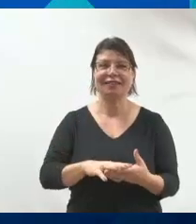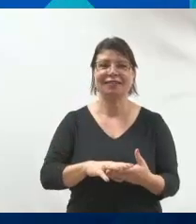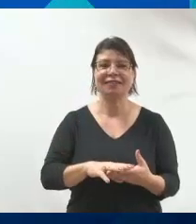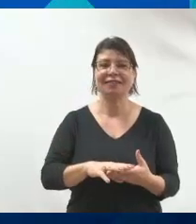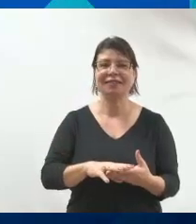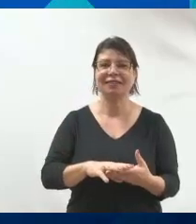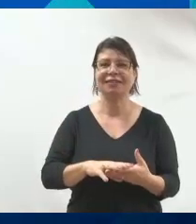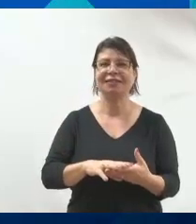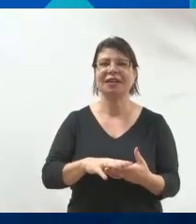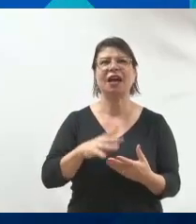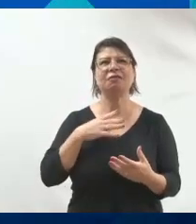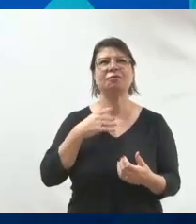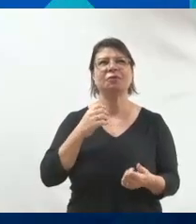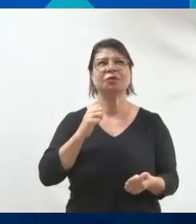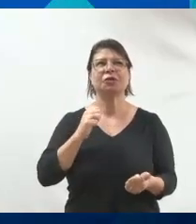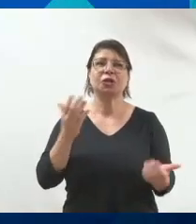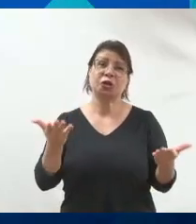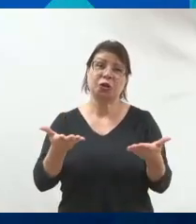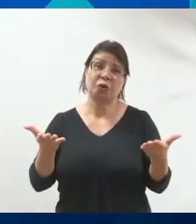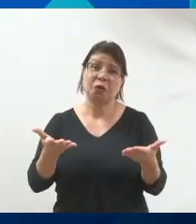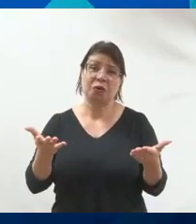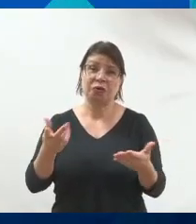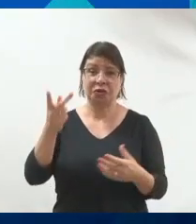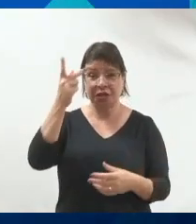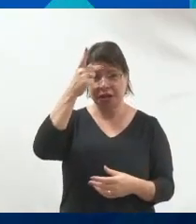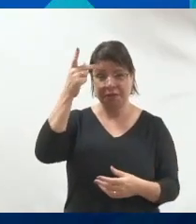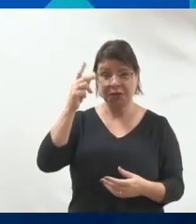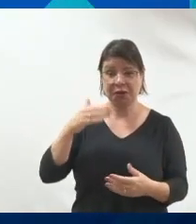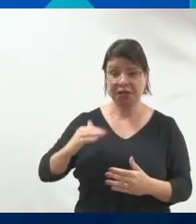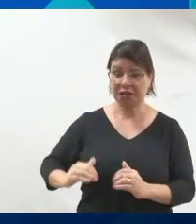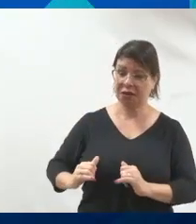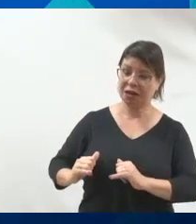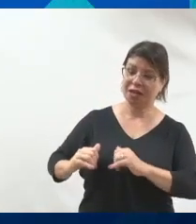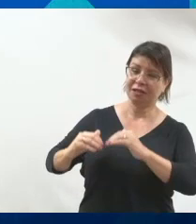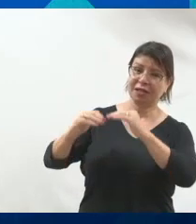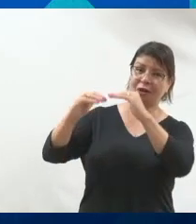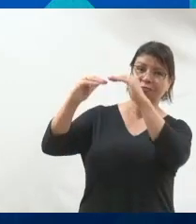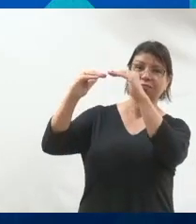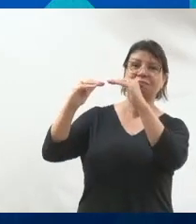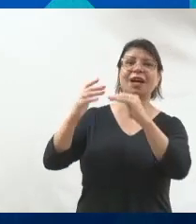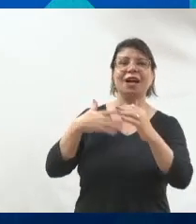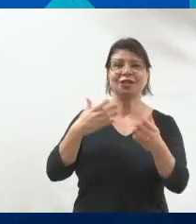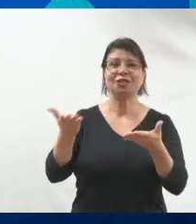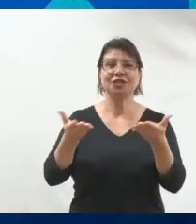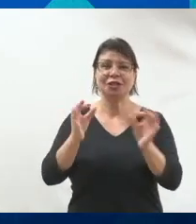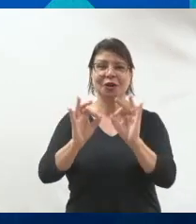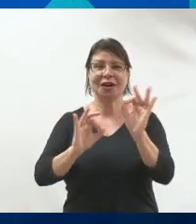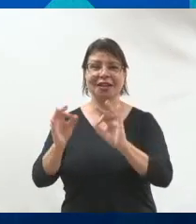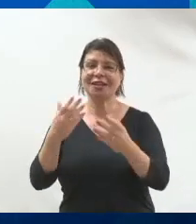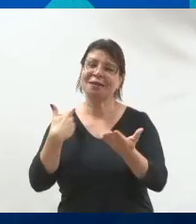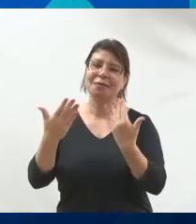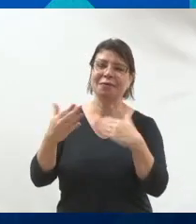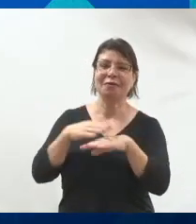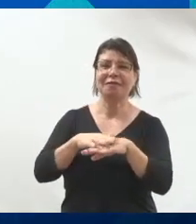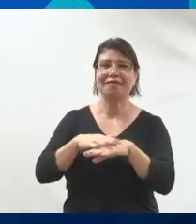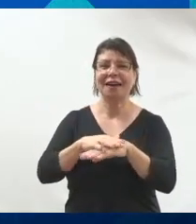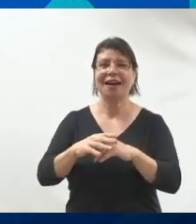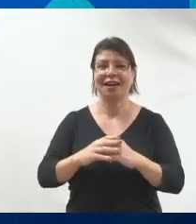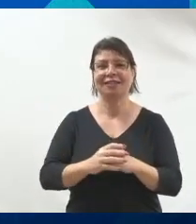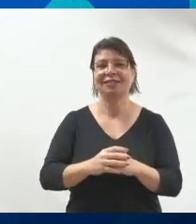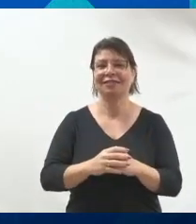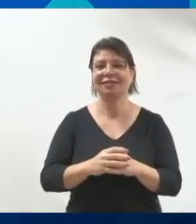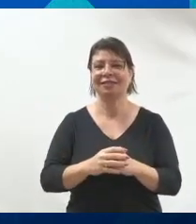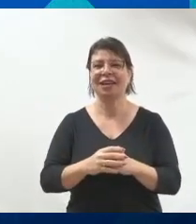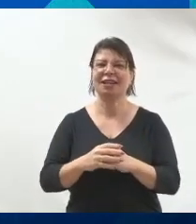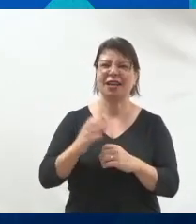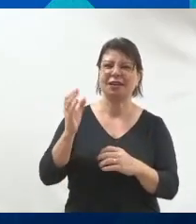foi um cara bom, respeitador. E hoje, que a gente cresceu tudinho, ainda fico surpreendido ainda da pessoa chegar, lutar, guerrear, que você vai